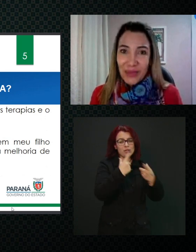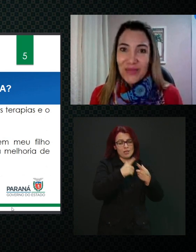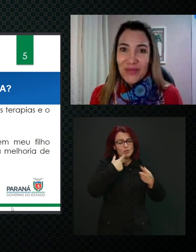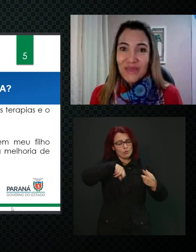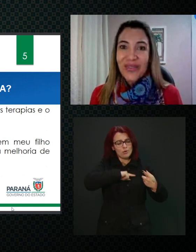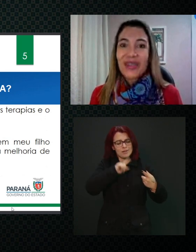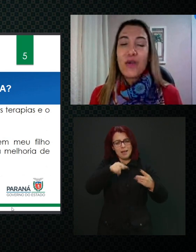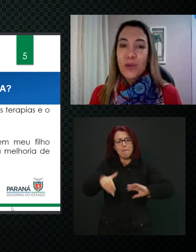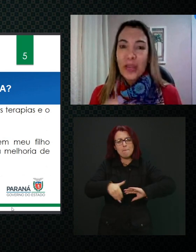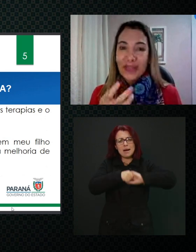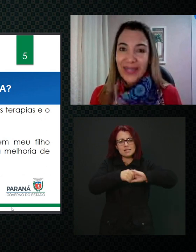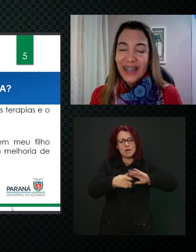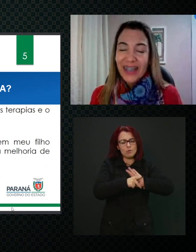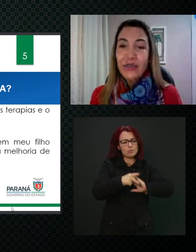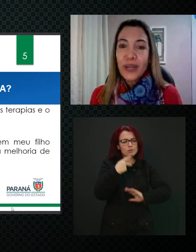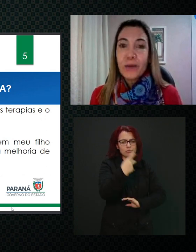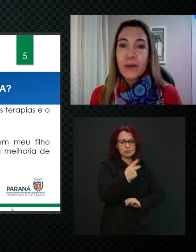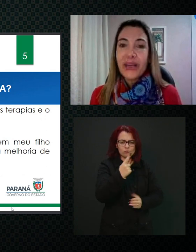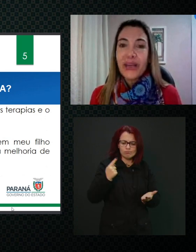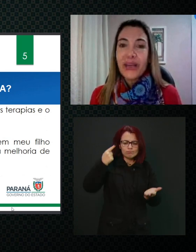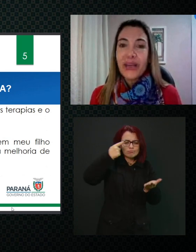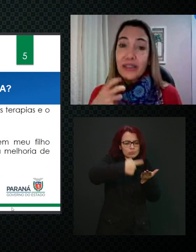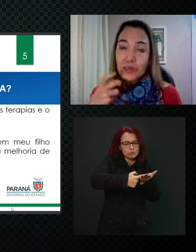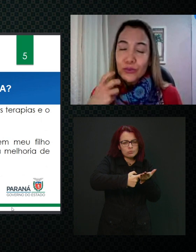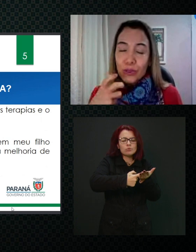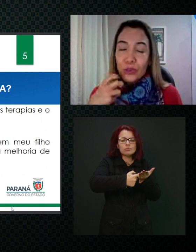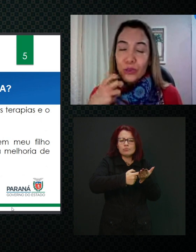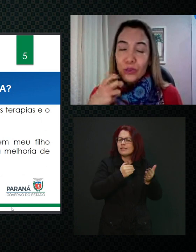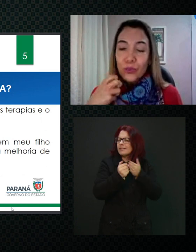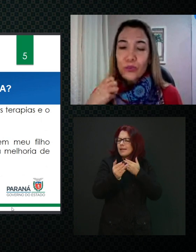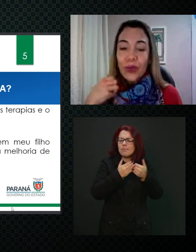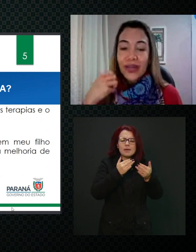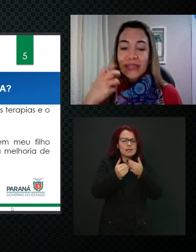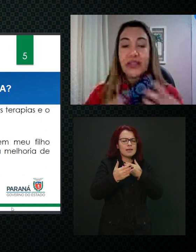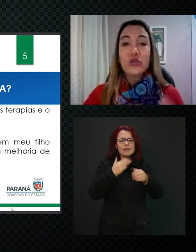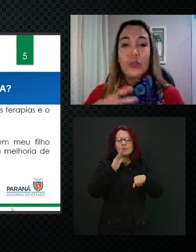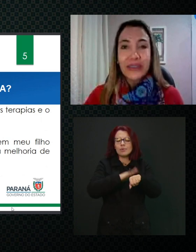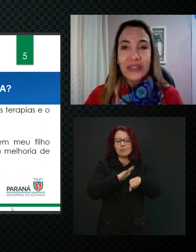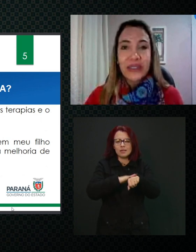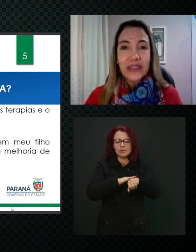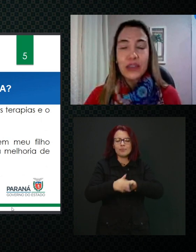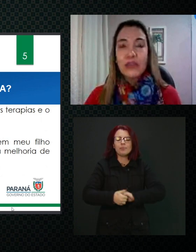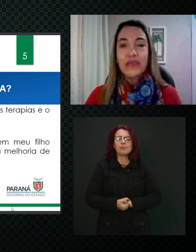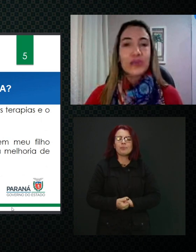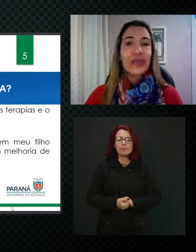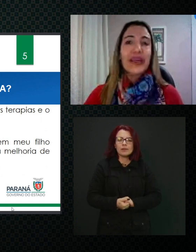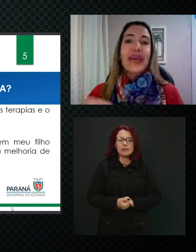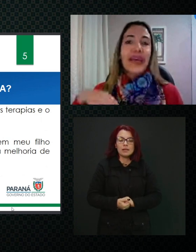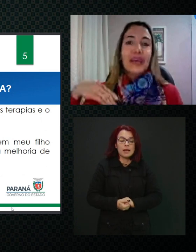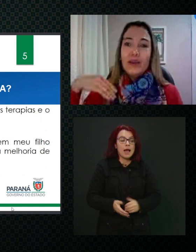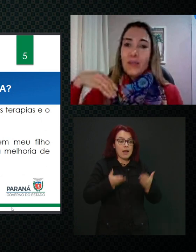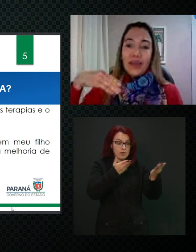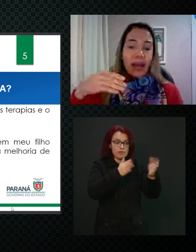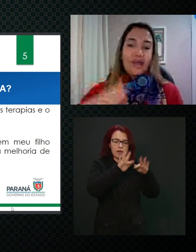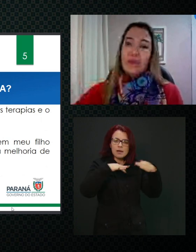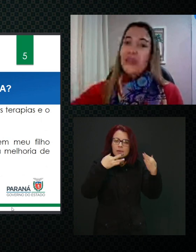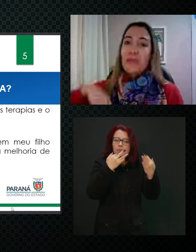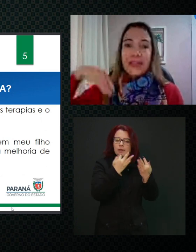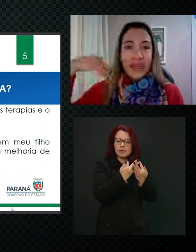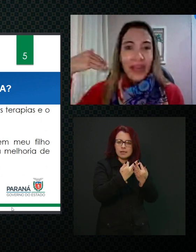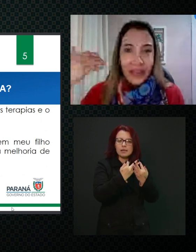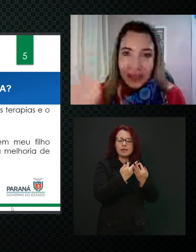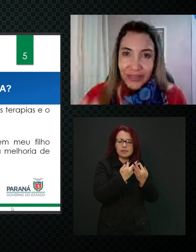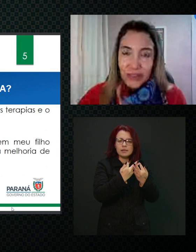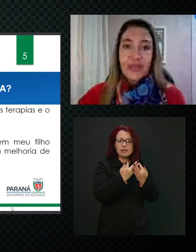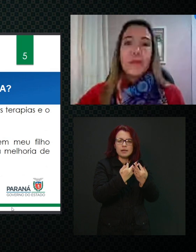parceiros, compreendendo realmente, e essa instrumentalização, professor, ele, a família passa a ler textos